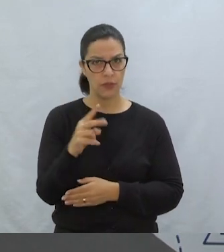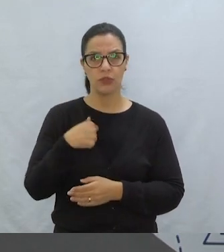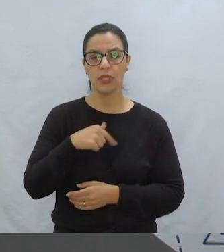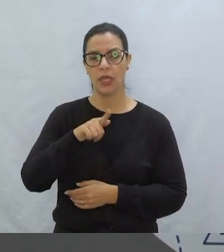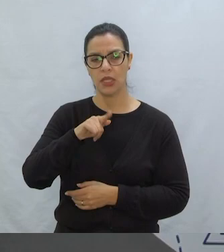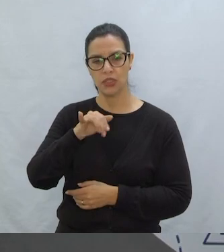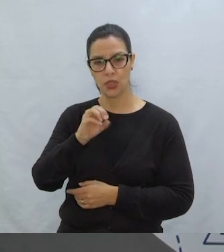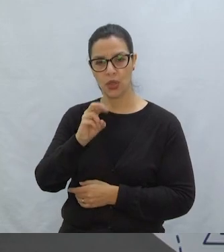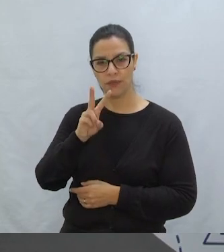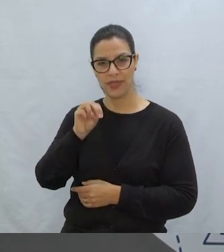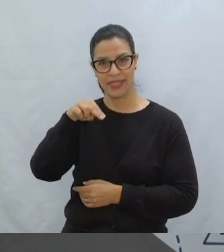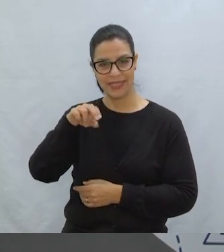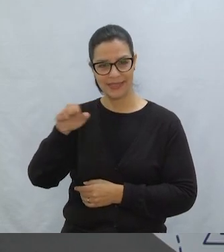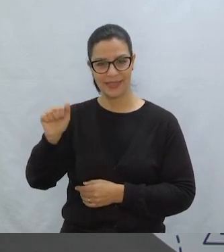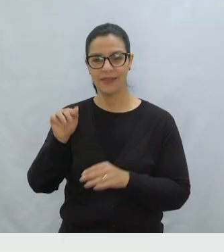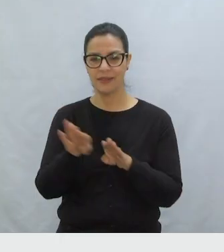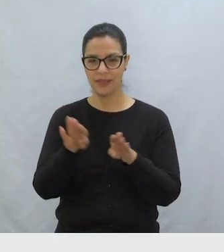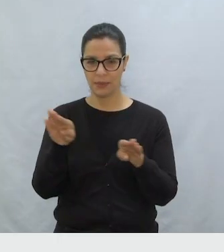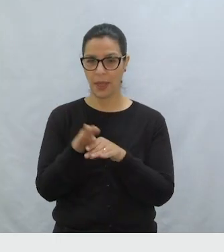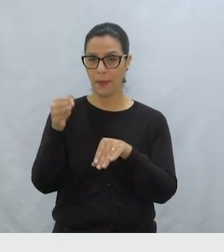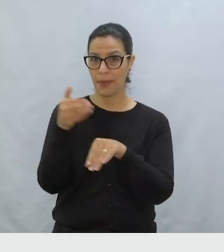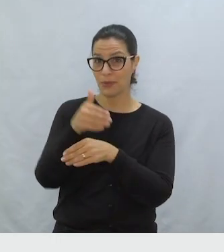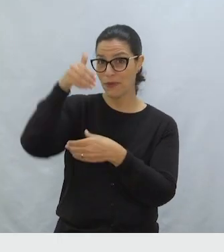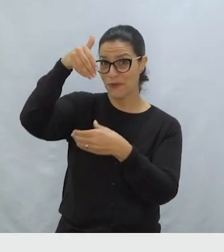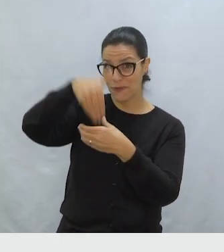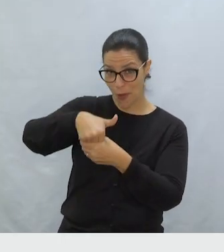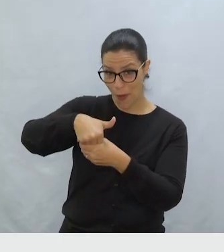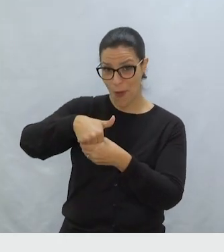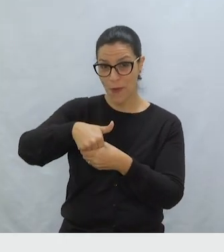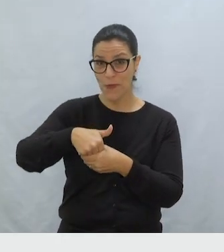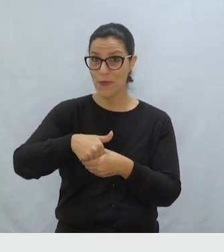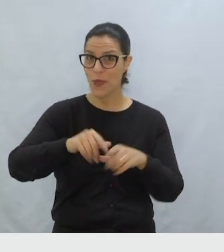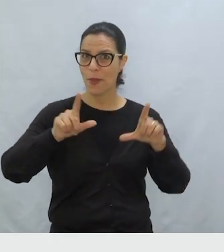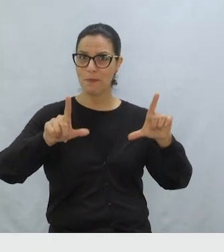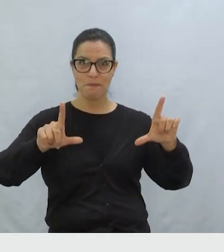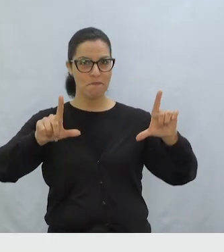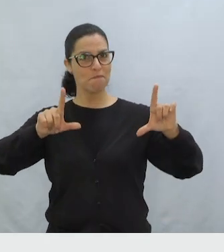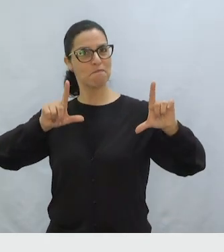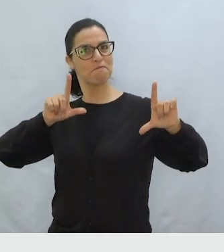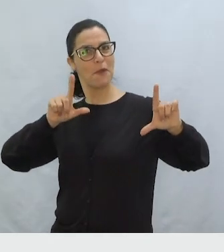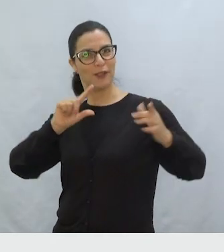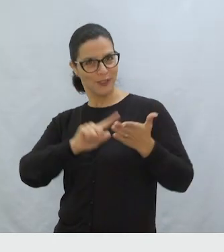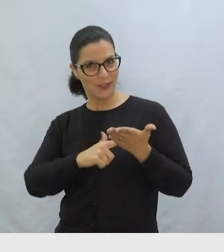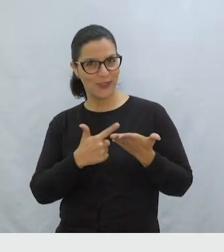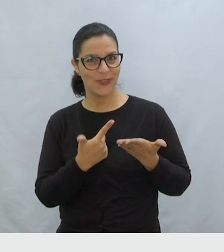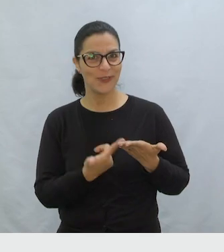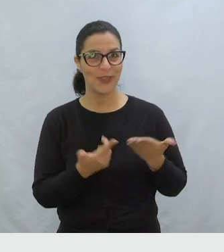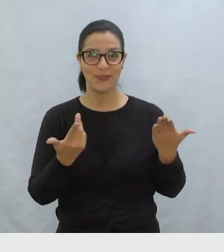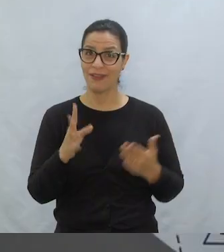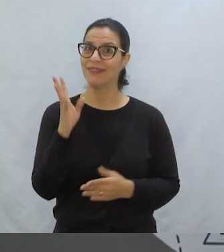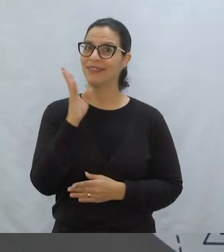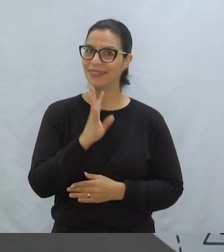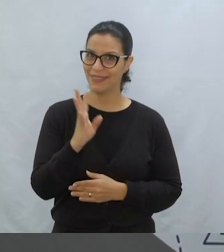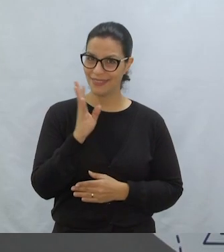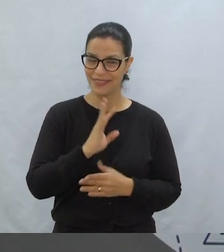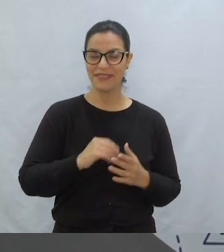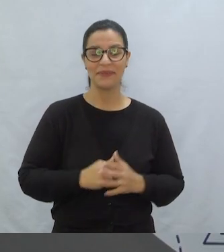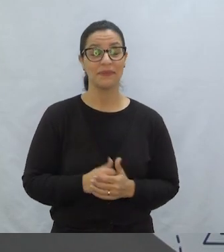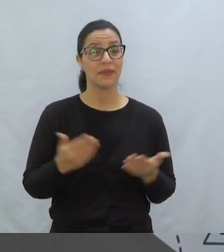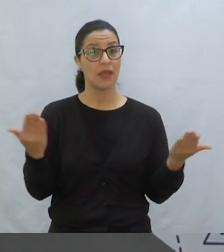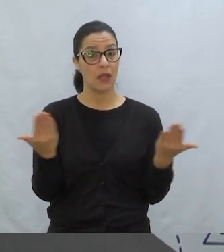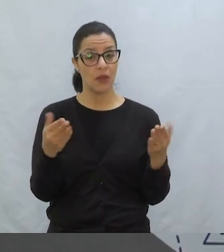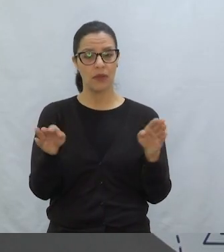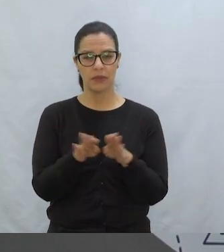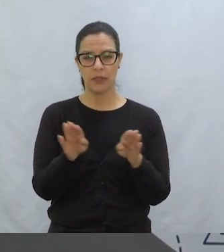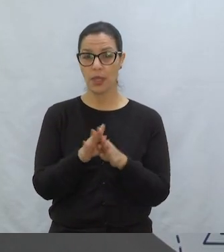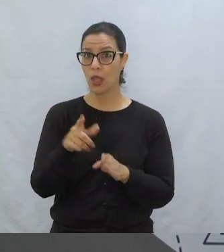já a Giovana que participou dessa sessão. Olha, ela foi destaque na capa do jornal. Que bacana, né?